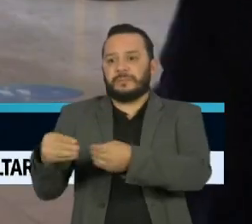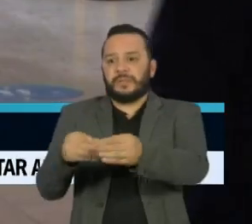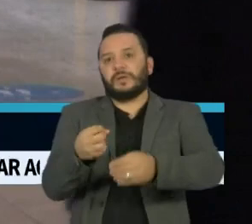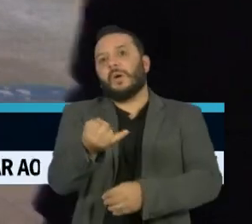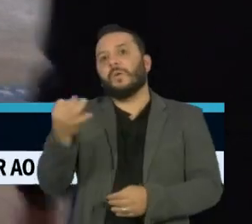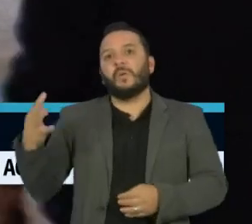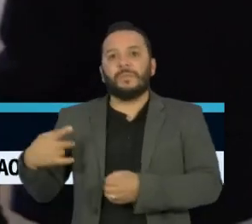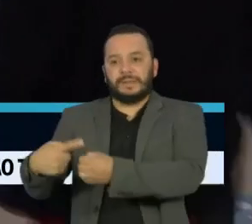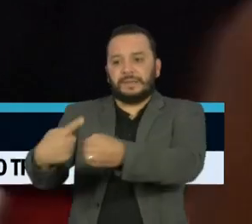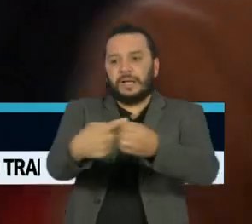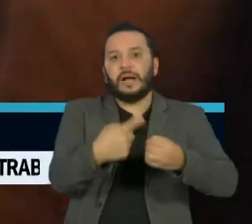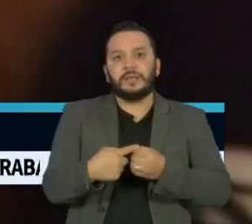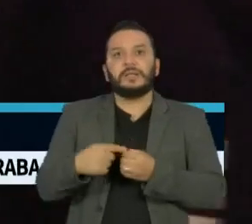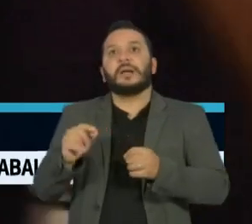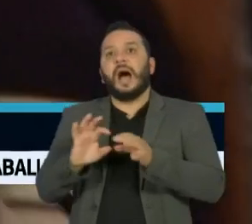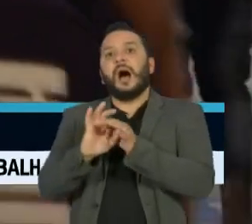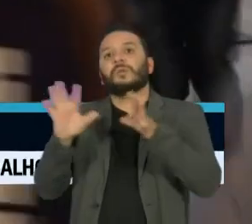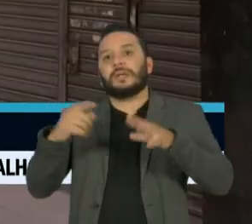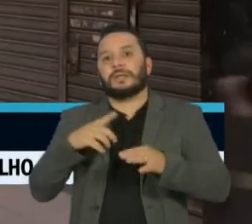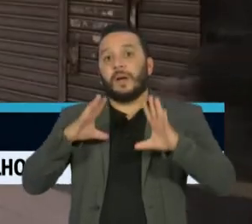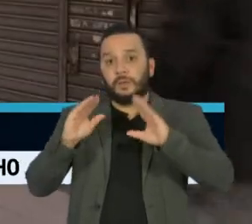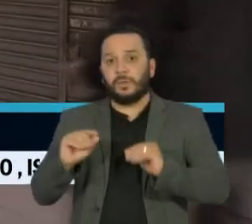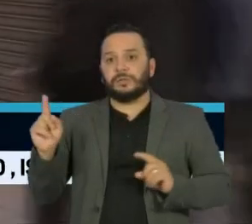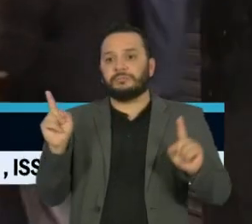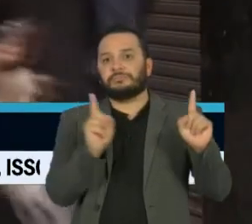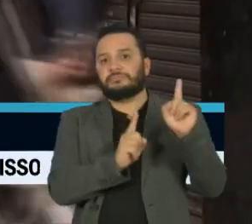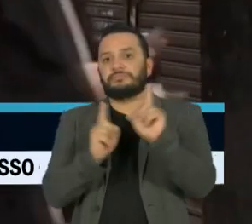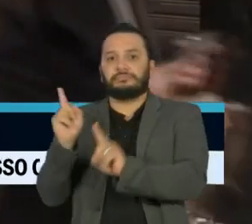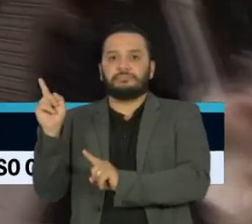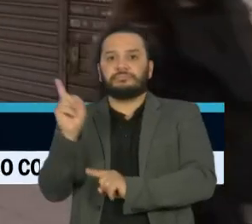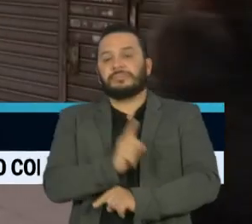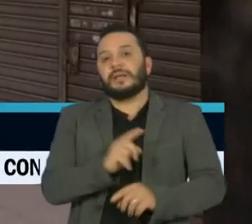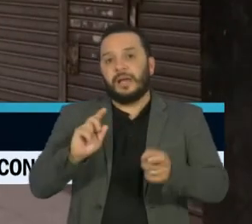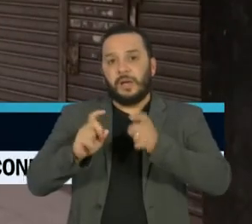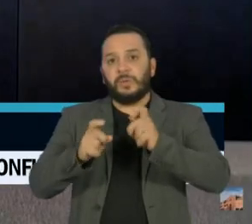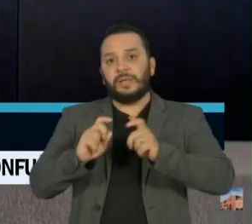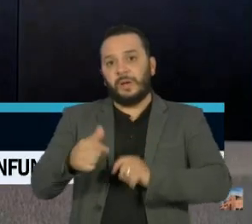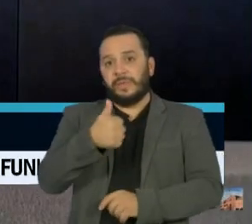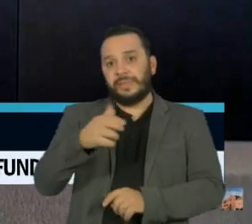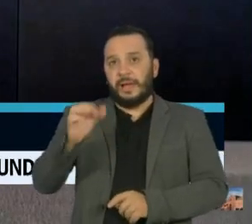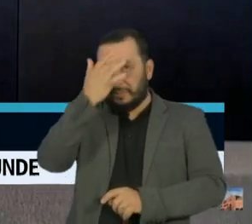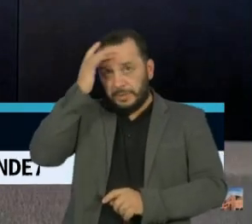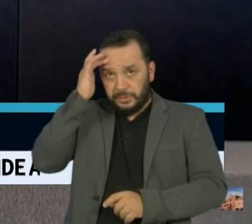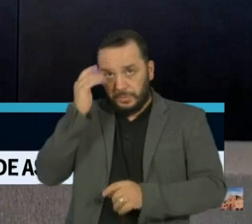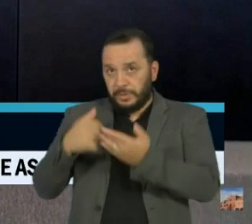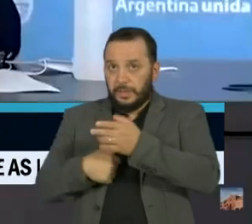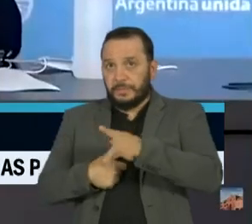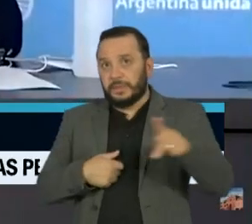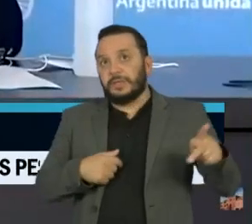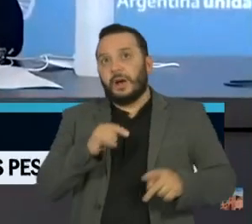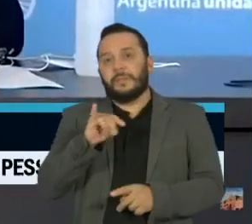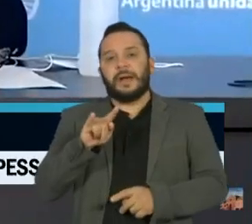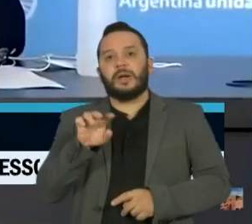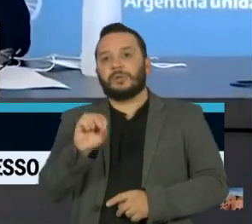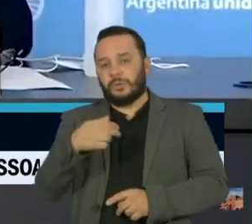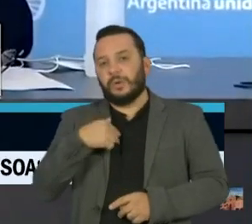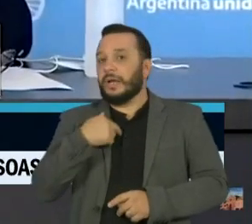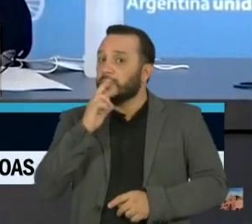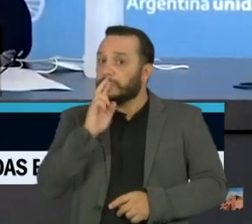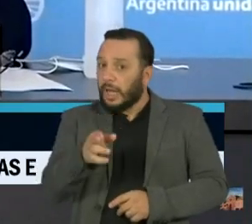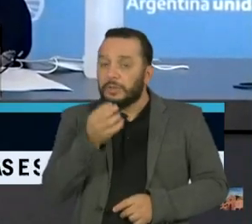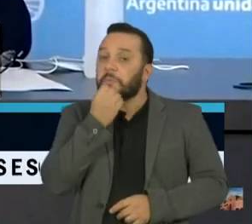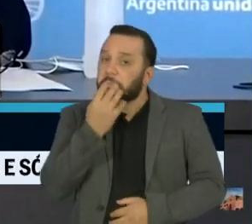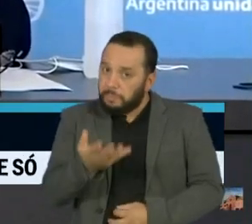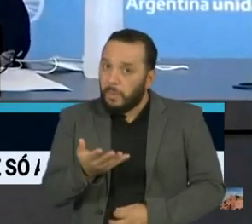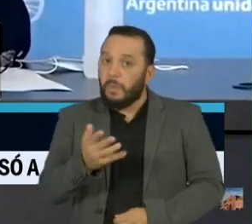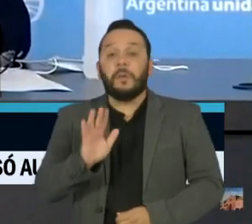como autorização para caminhadas noturnas e reuniões até 10 pessoas. Para o presidente Alberto Fernandes, os resultados são